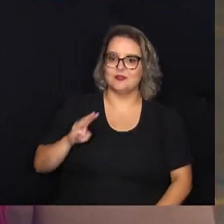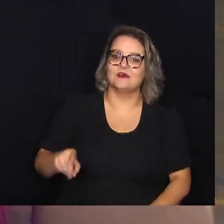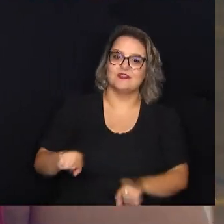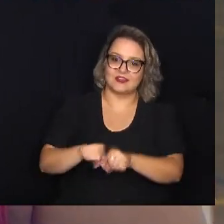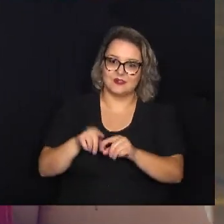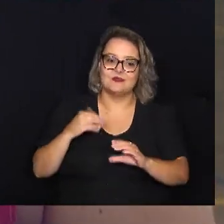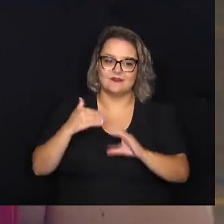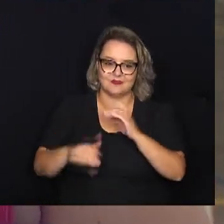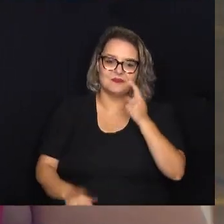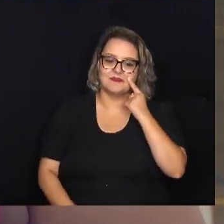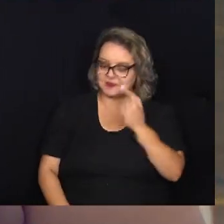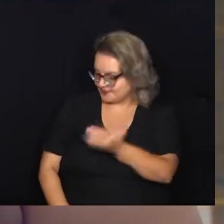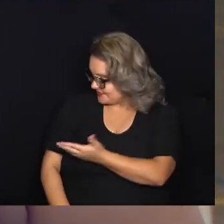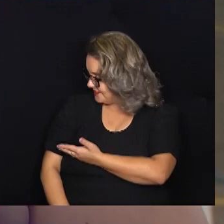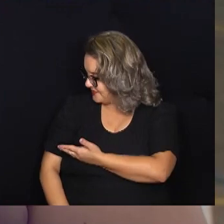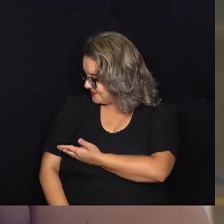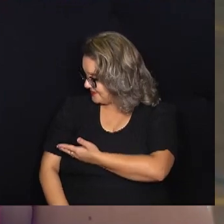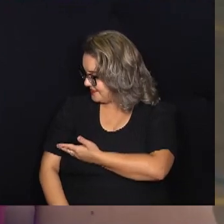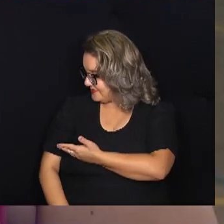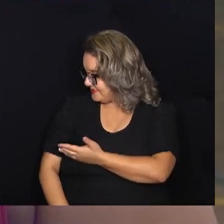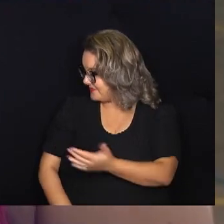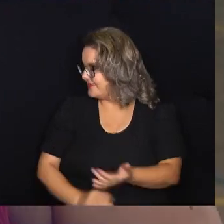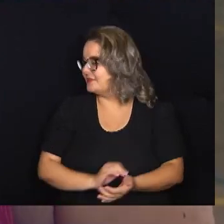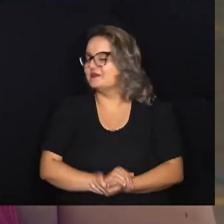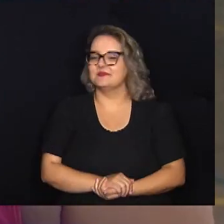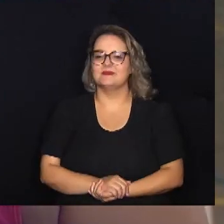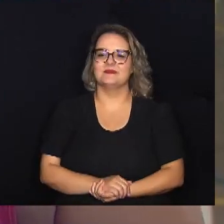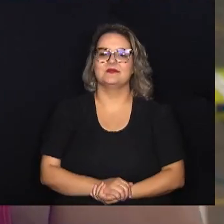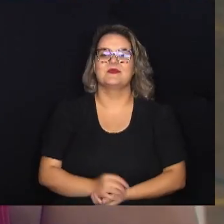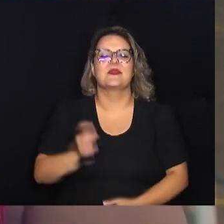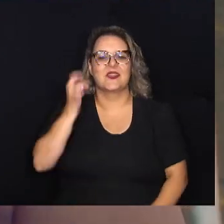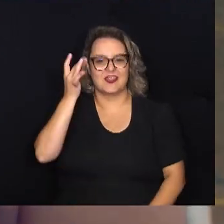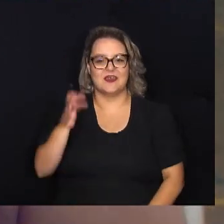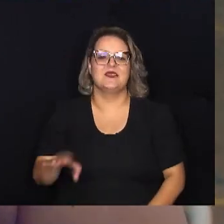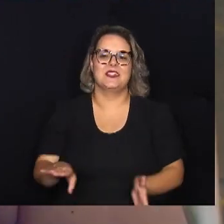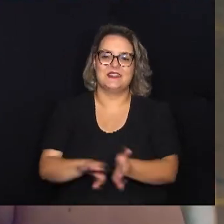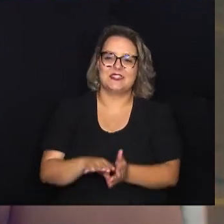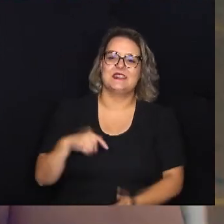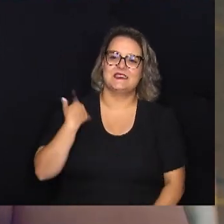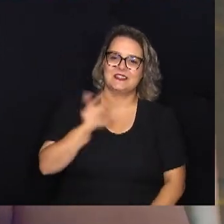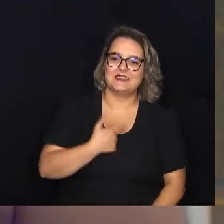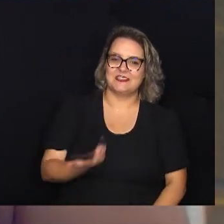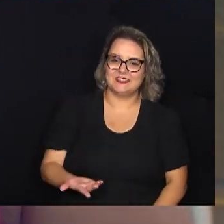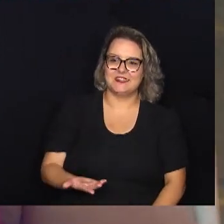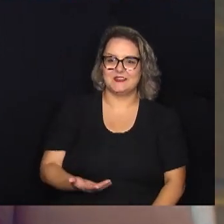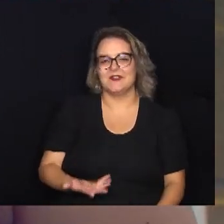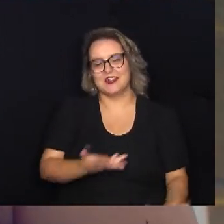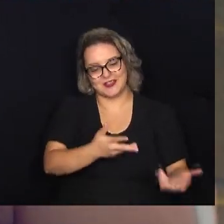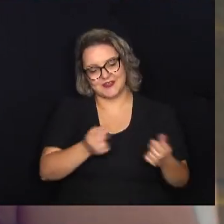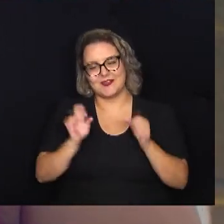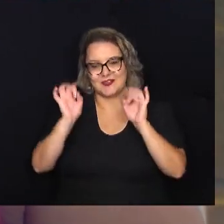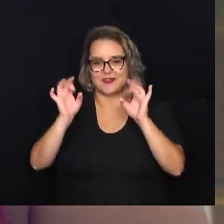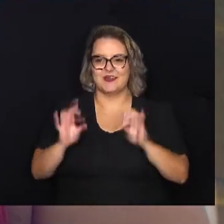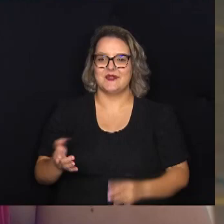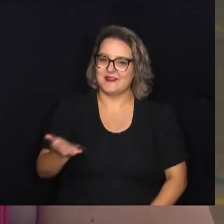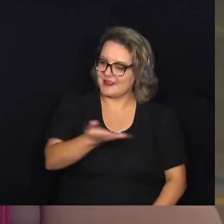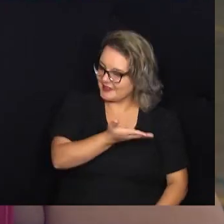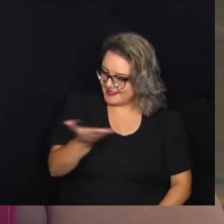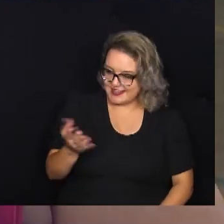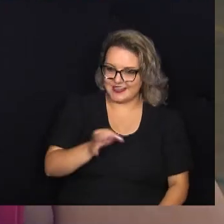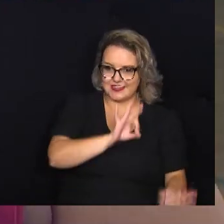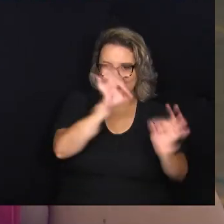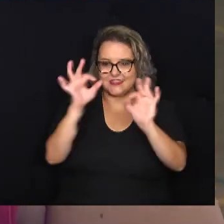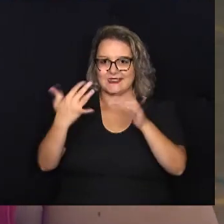-mail, cpti.org.br. Então, é fácil chegar até a gente. Fica aí o convite especial para todos vocês que estão nos